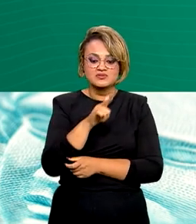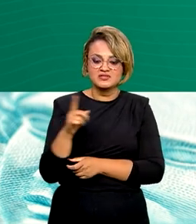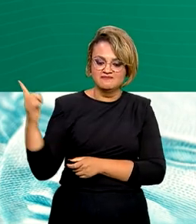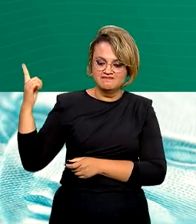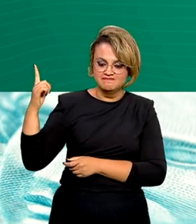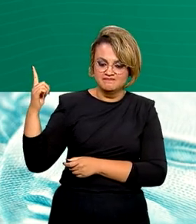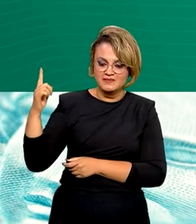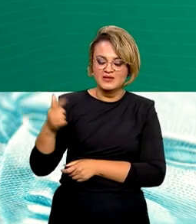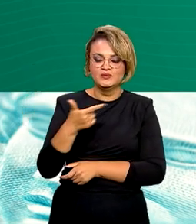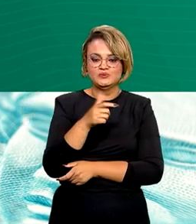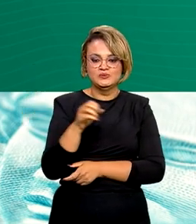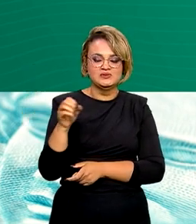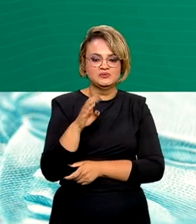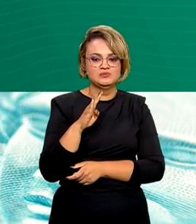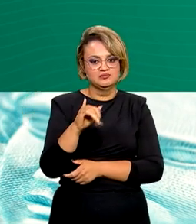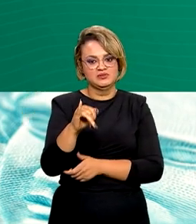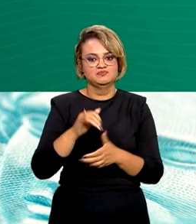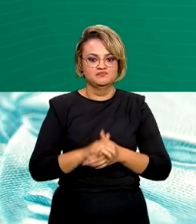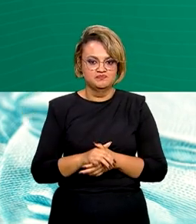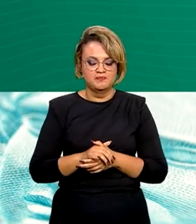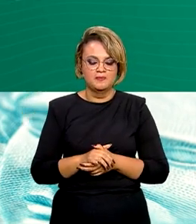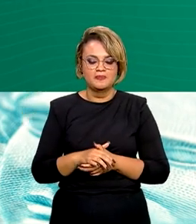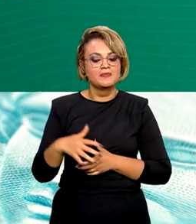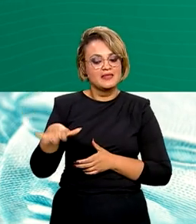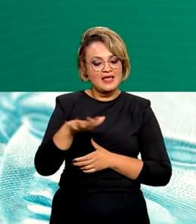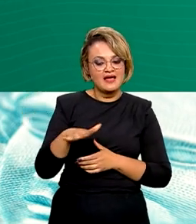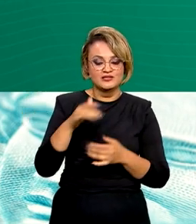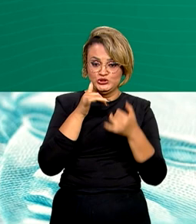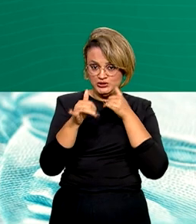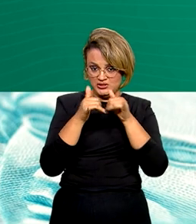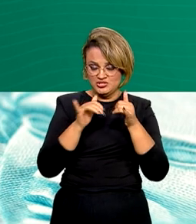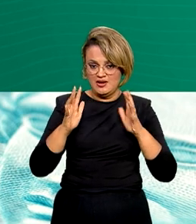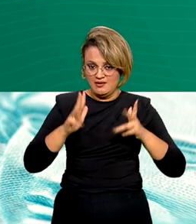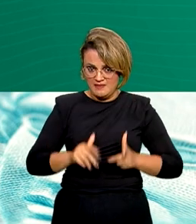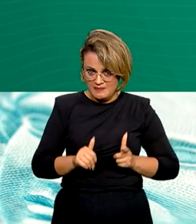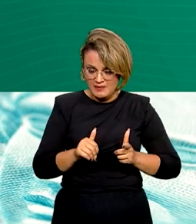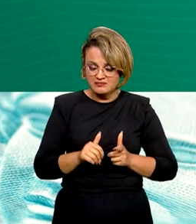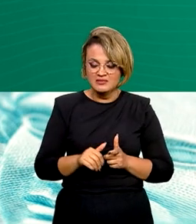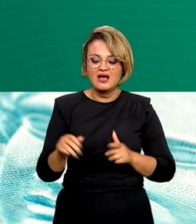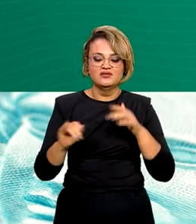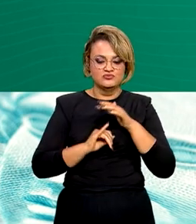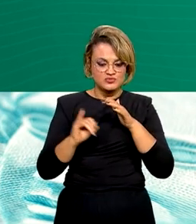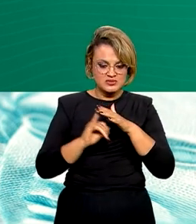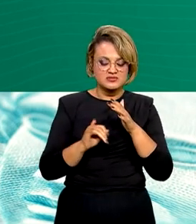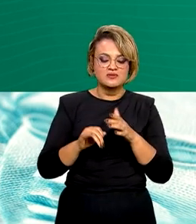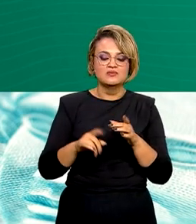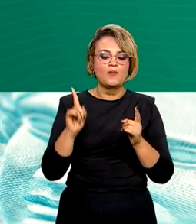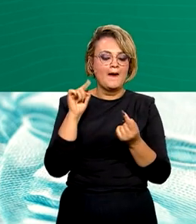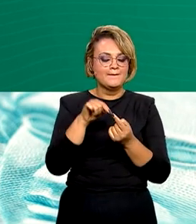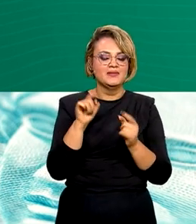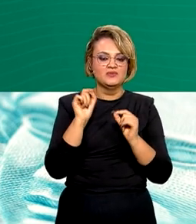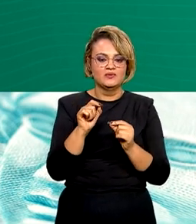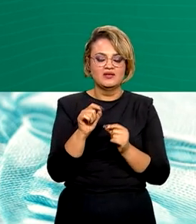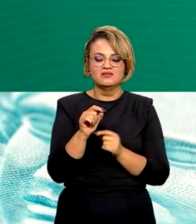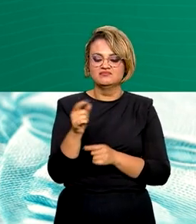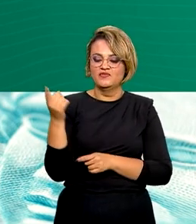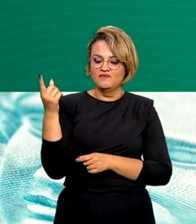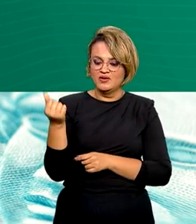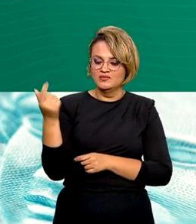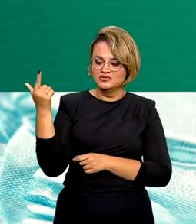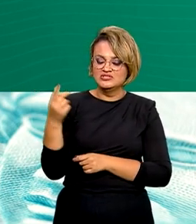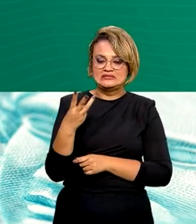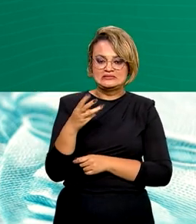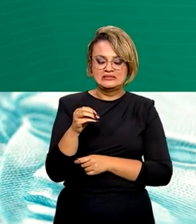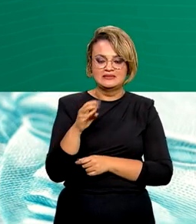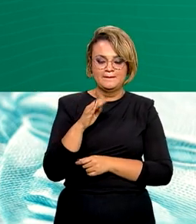saldo de 200 bilhões de reais. E na área de energia renovável, a instituição tem como meta um saldo de 30